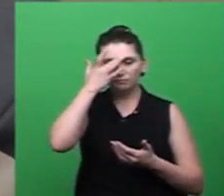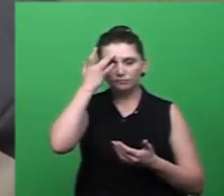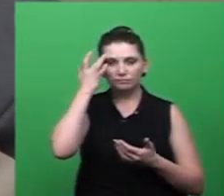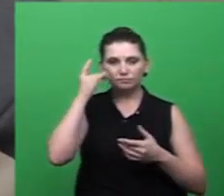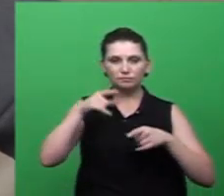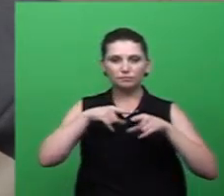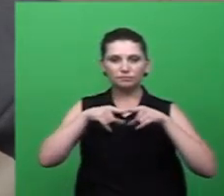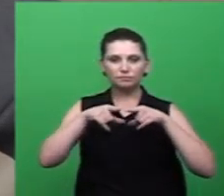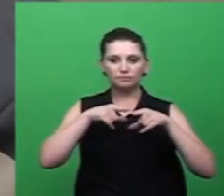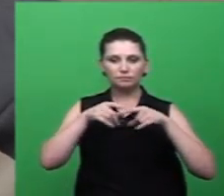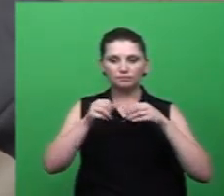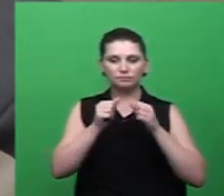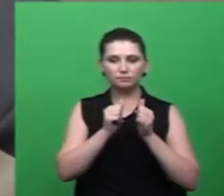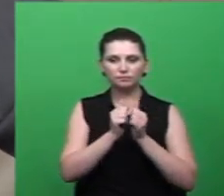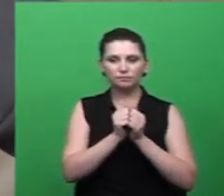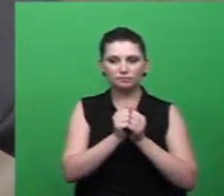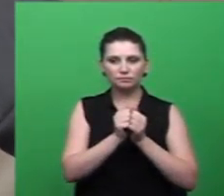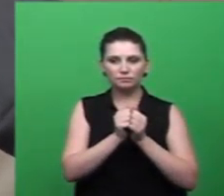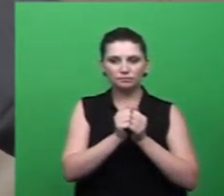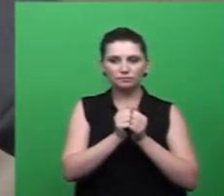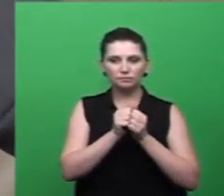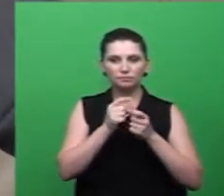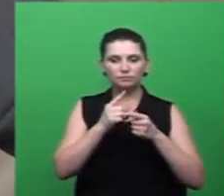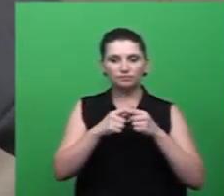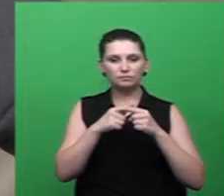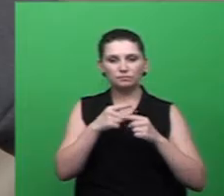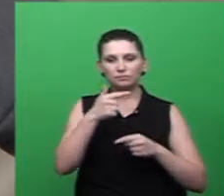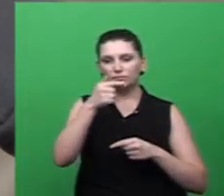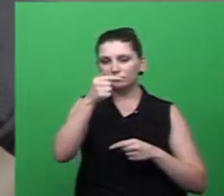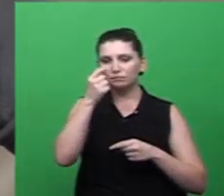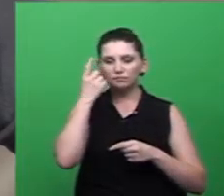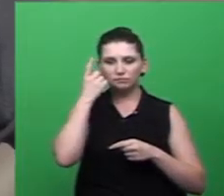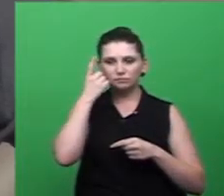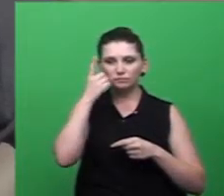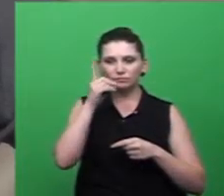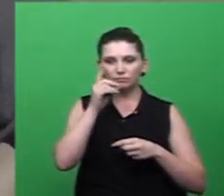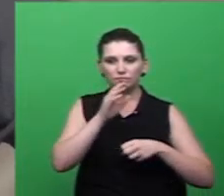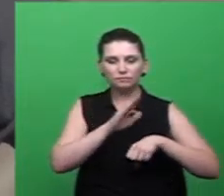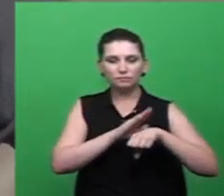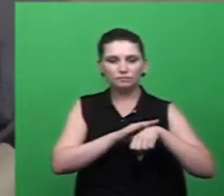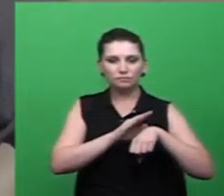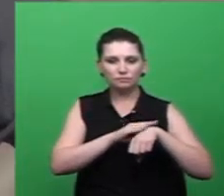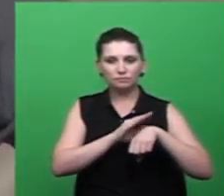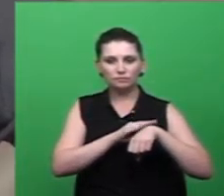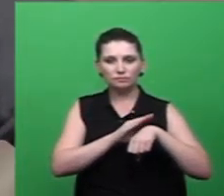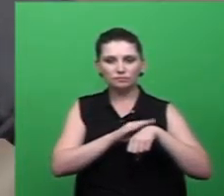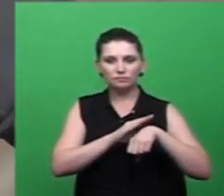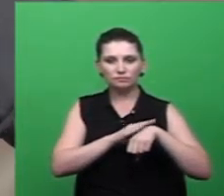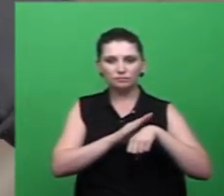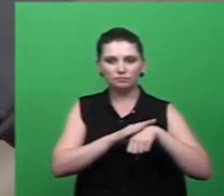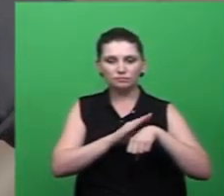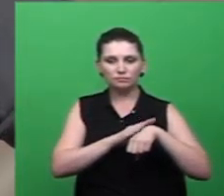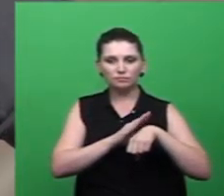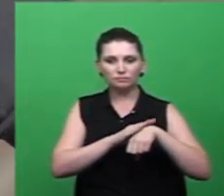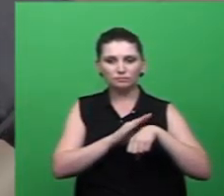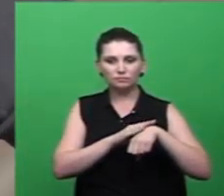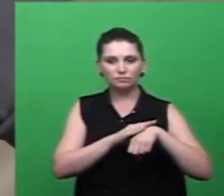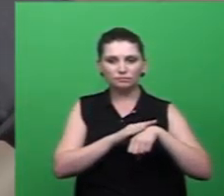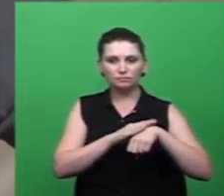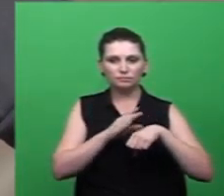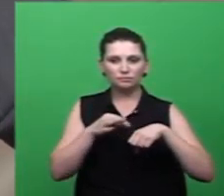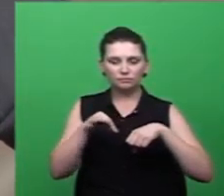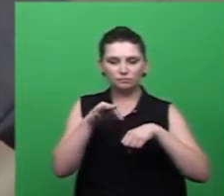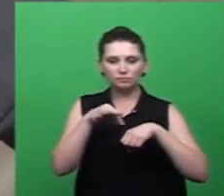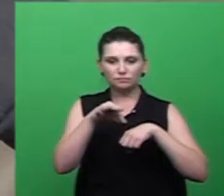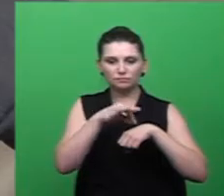uma vez por semana, porque sete dias é o tempo mínimo de que o mosquito